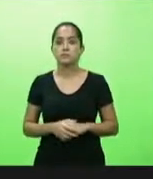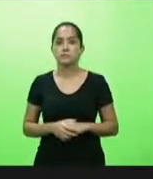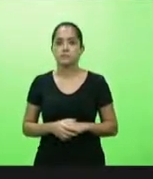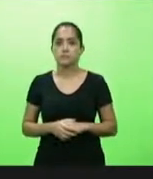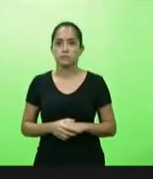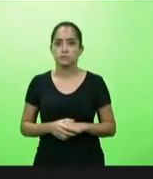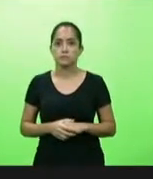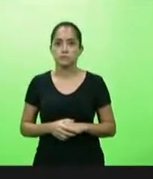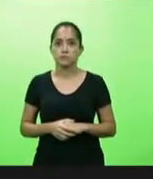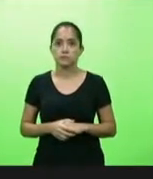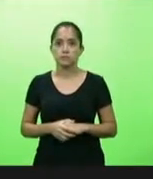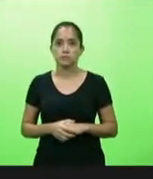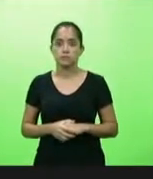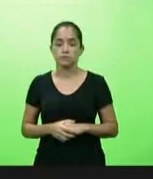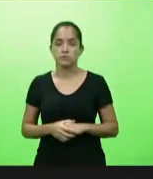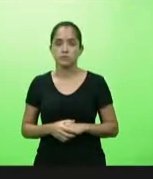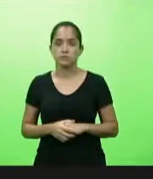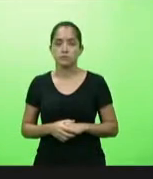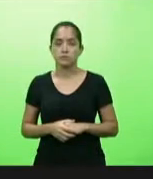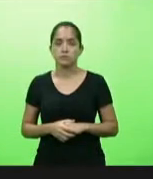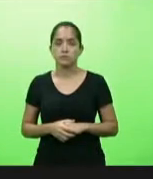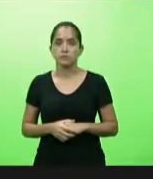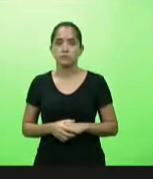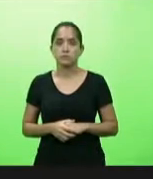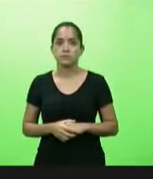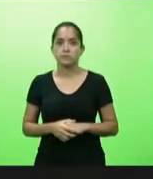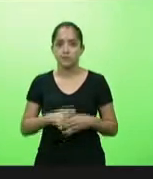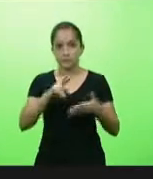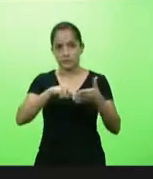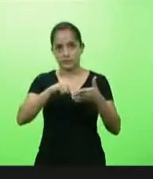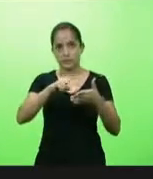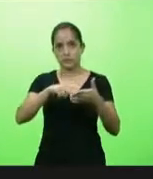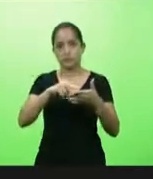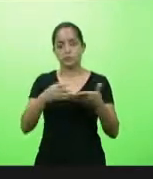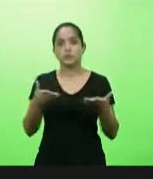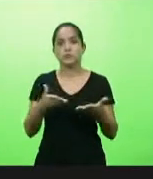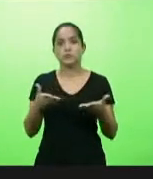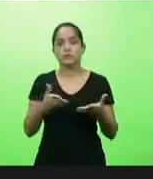Só um minuto, deputado. Obrigado. Eu já vou providenciar a leitura para a vossa excelência.